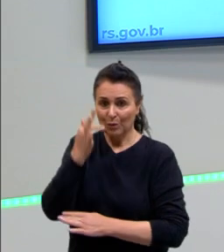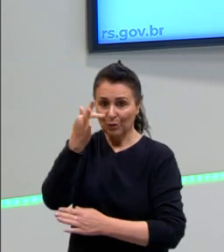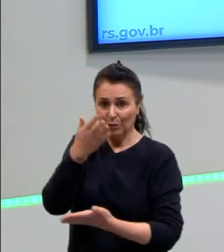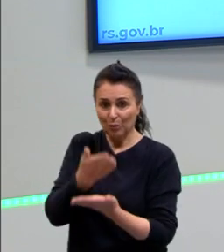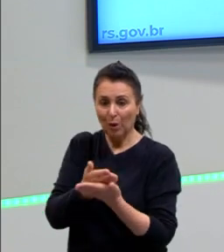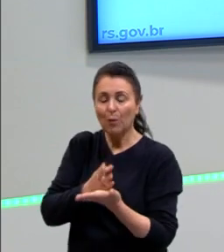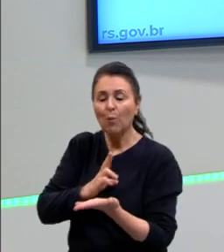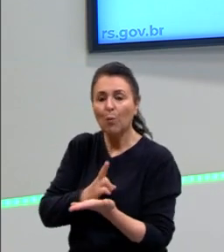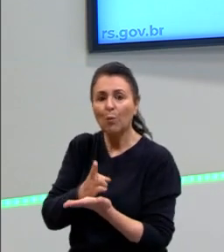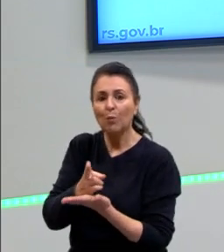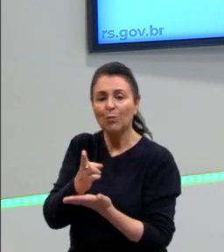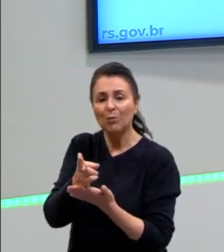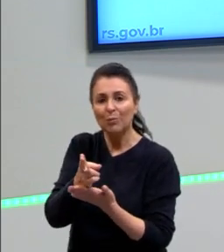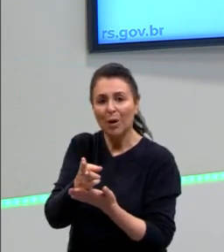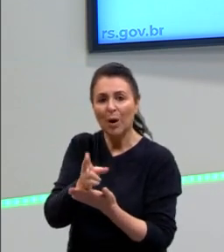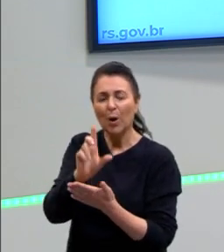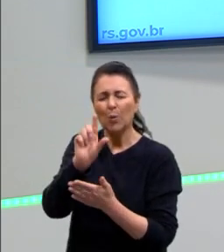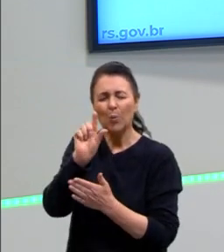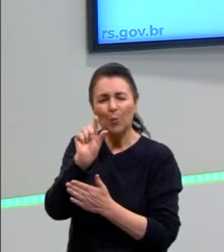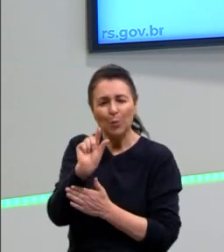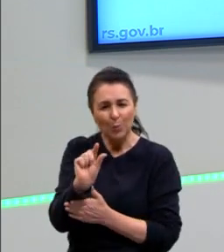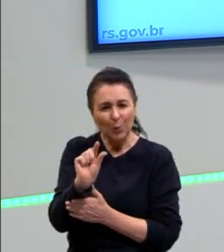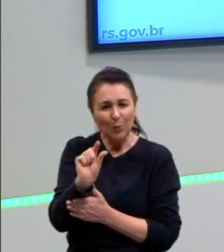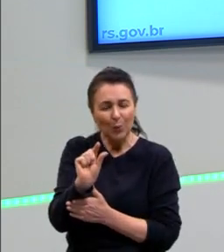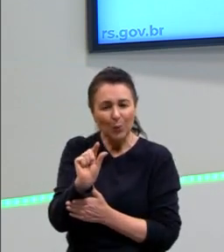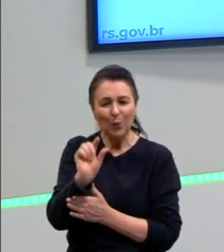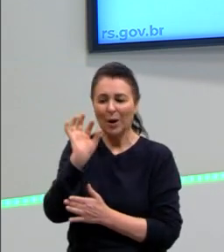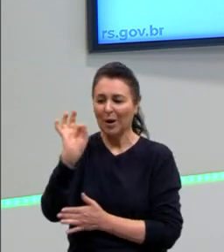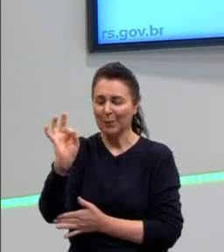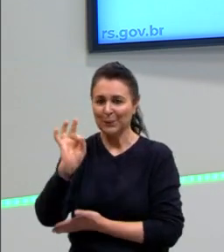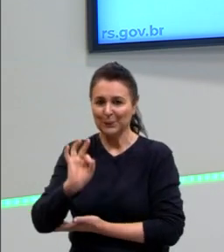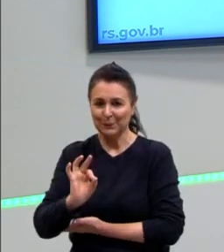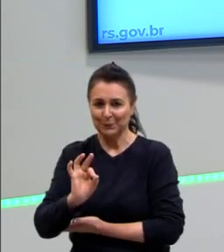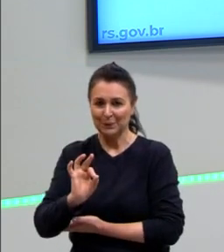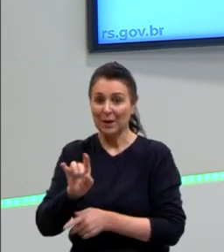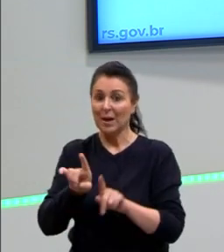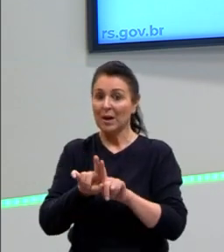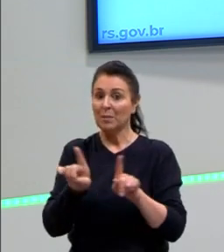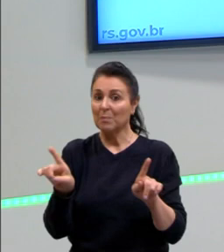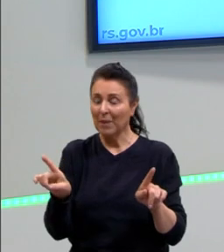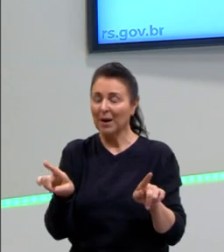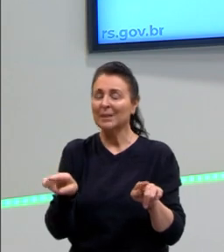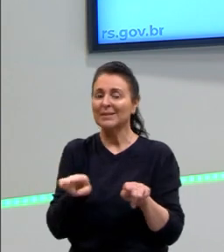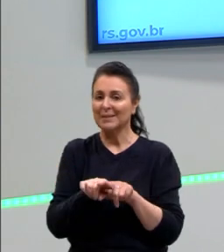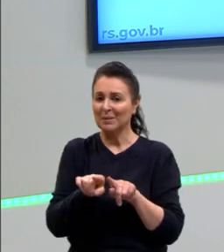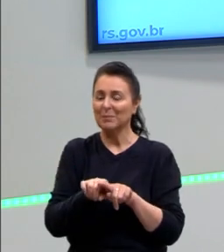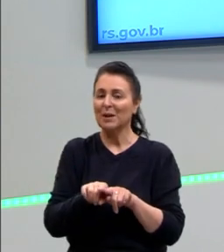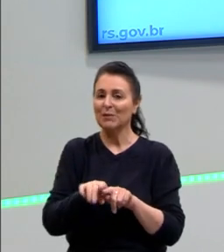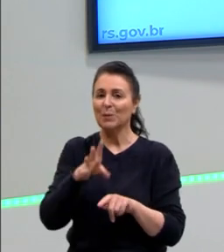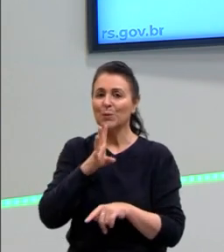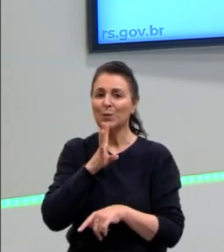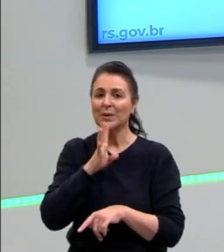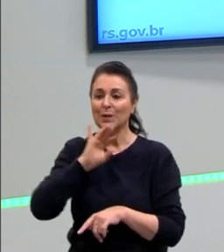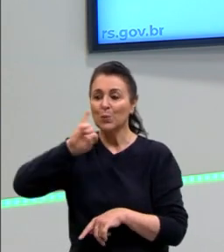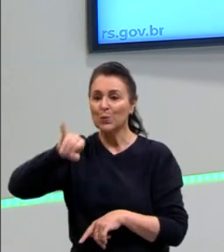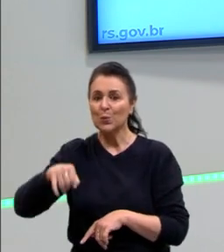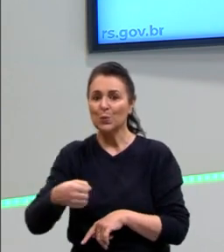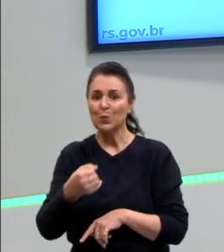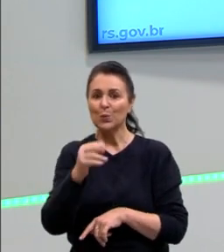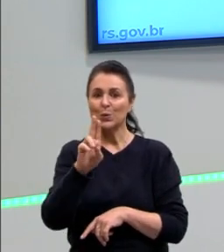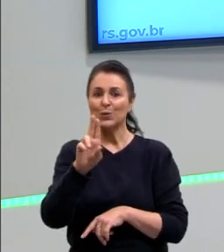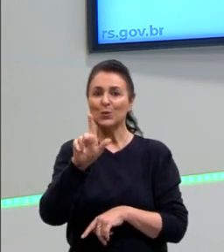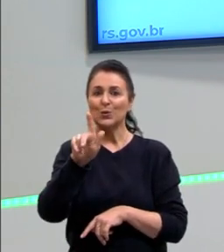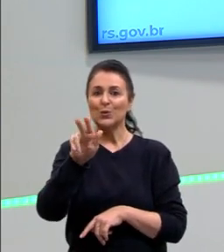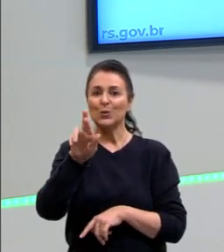vamos seguir estudando um pouco ainda na parte de porcentagem. Mas vamos ver também a questão de juros. Juros